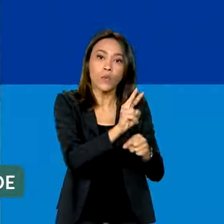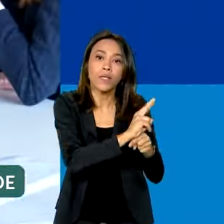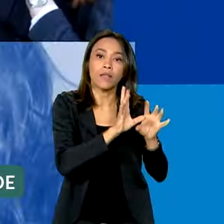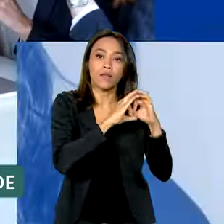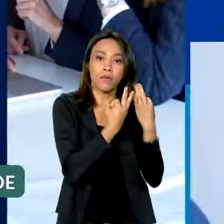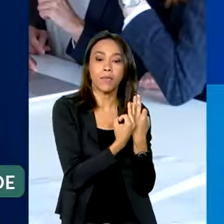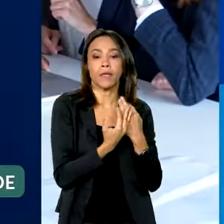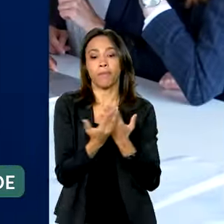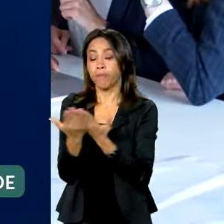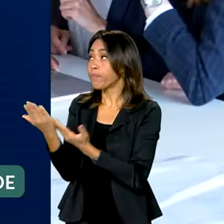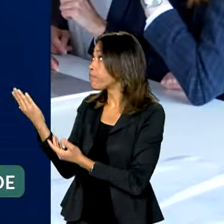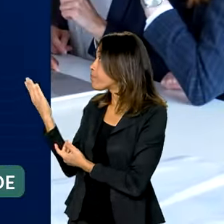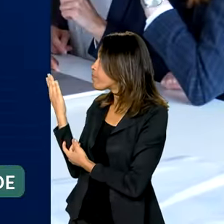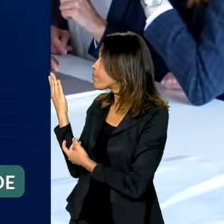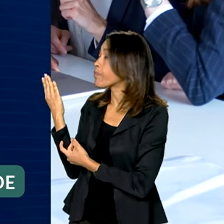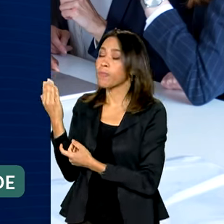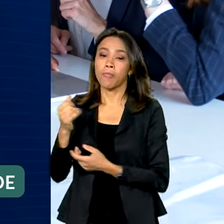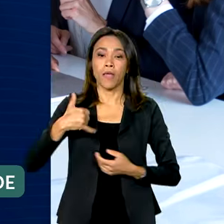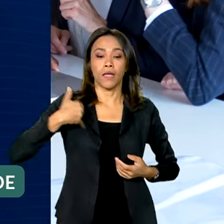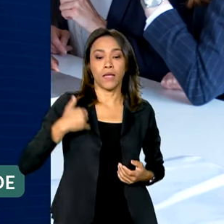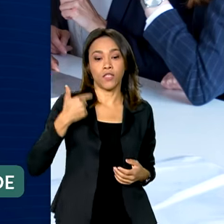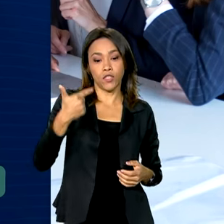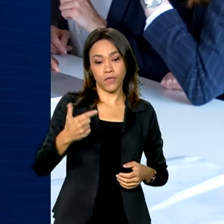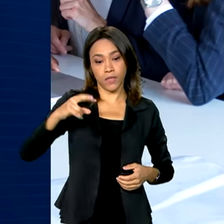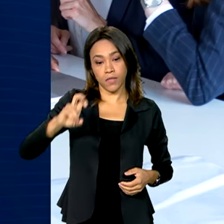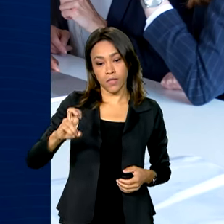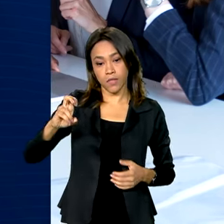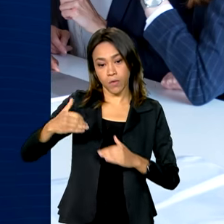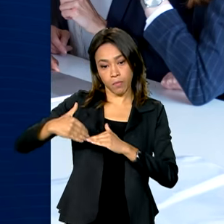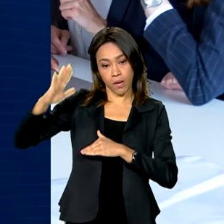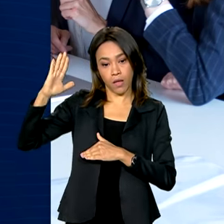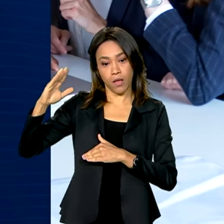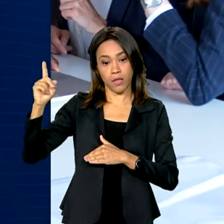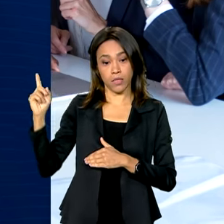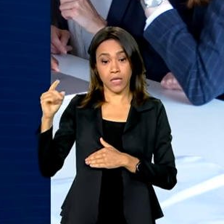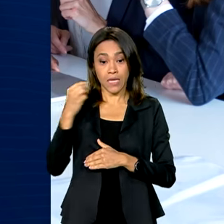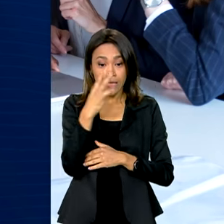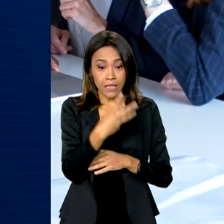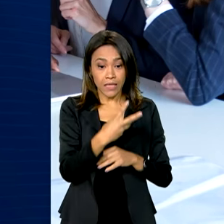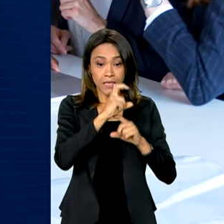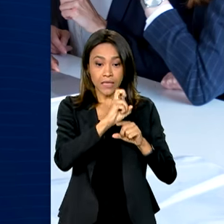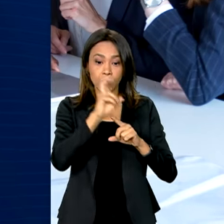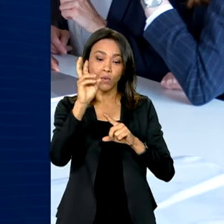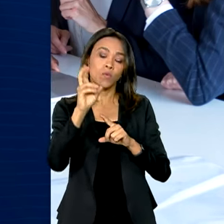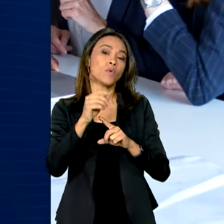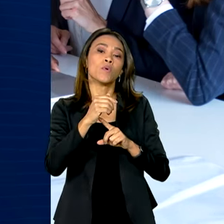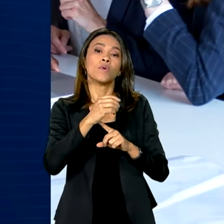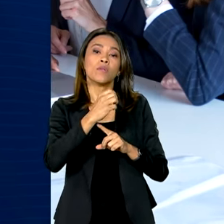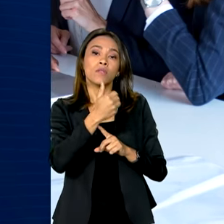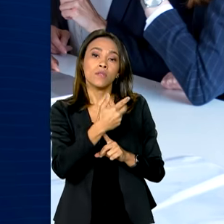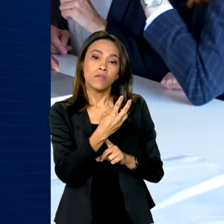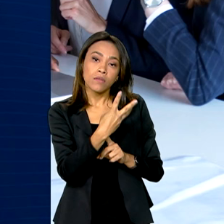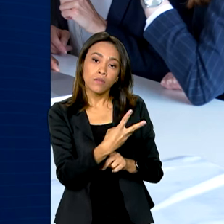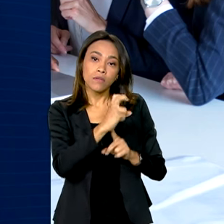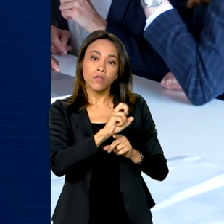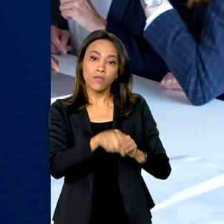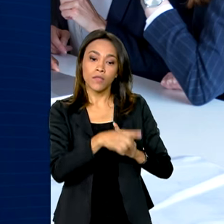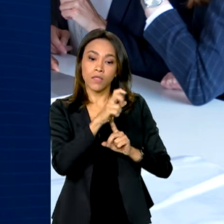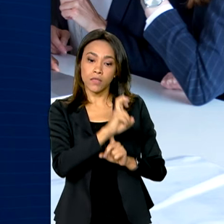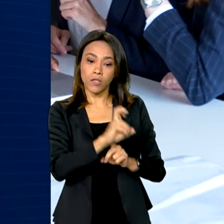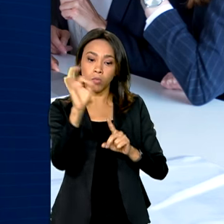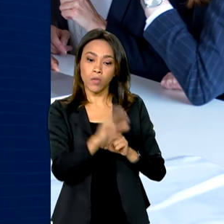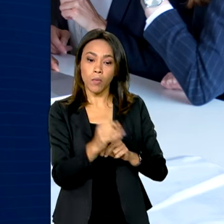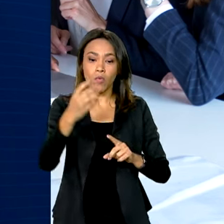Na população com 25 anos ou mais de idade, 35,5% dos homens não tinham instrução